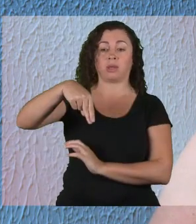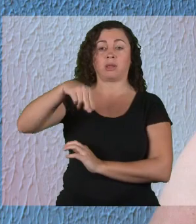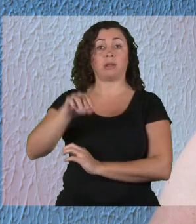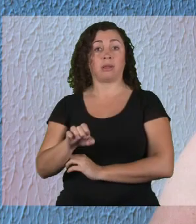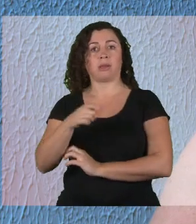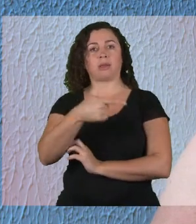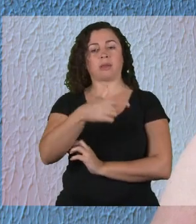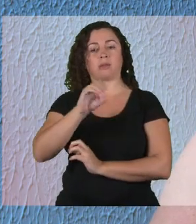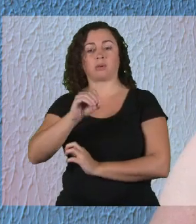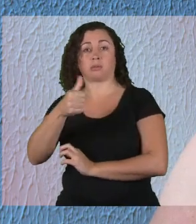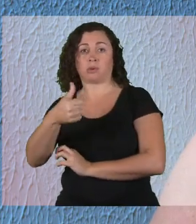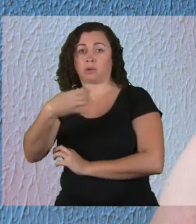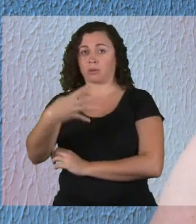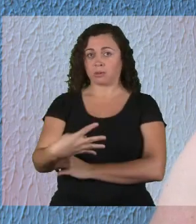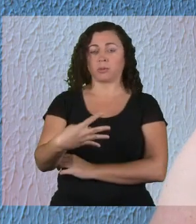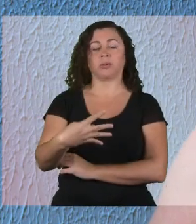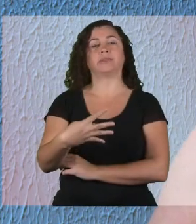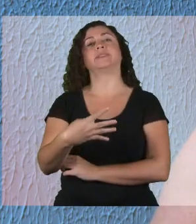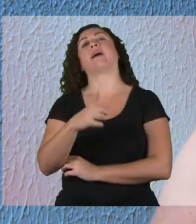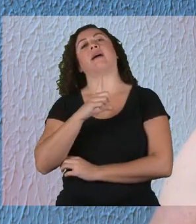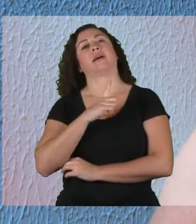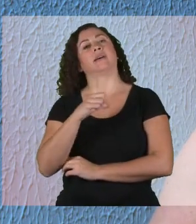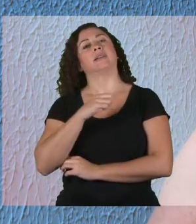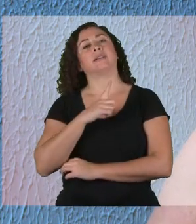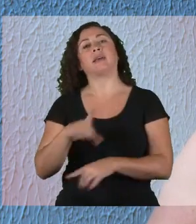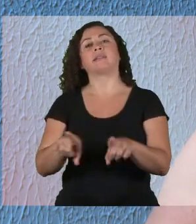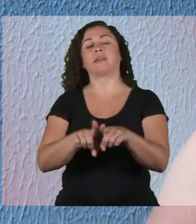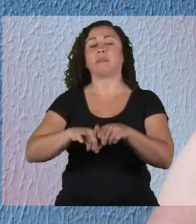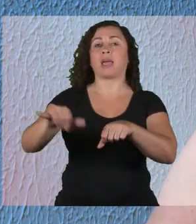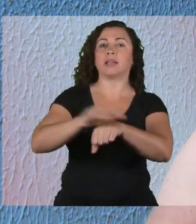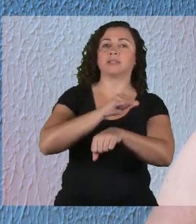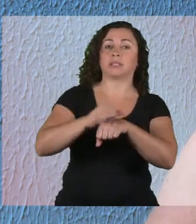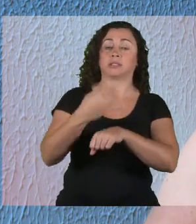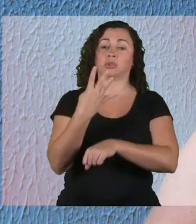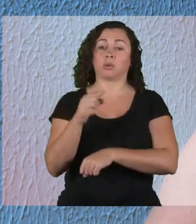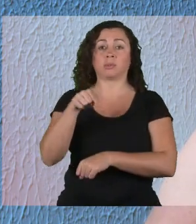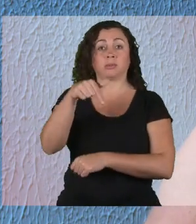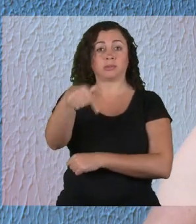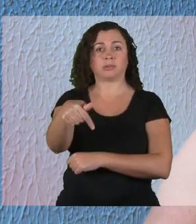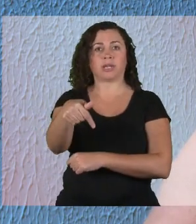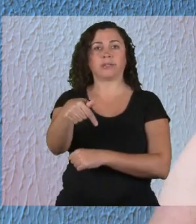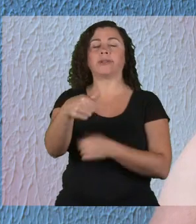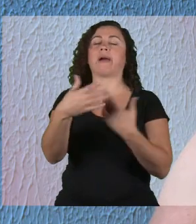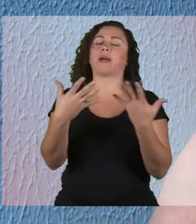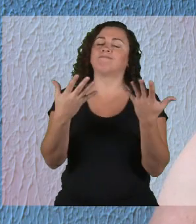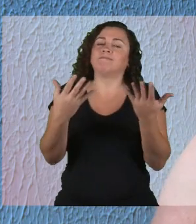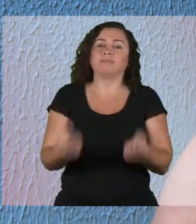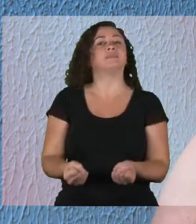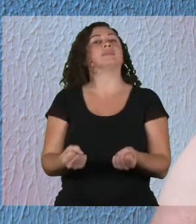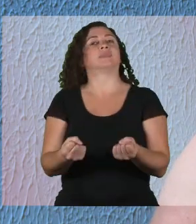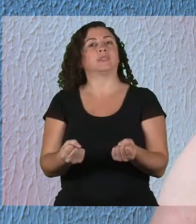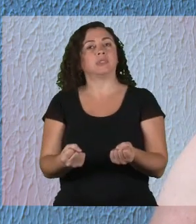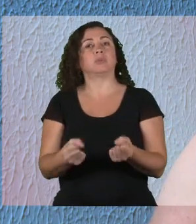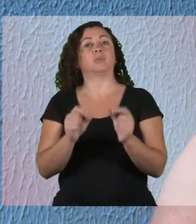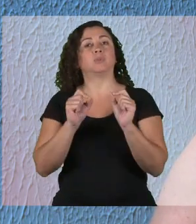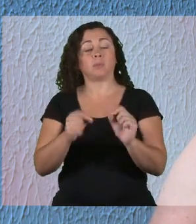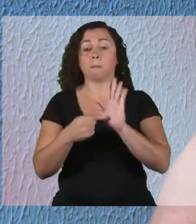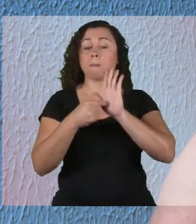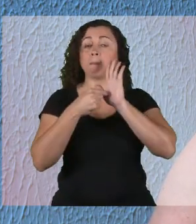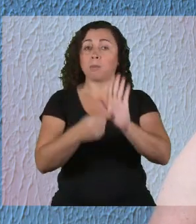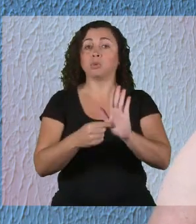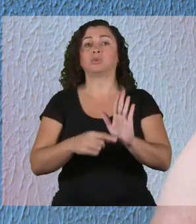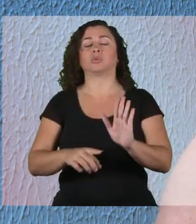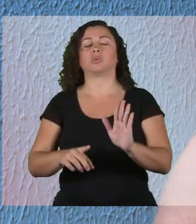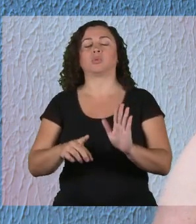recente, em 2014, nós temos a estratégia 4.7, que reconhece o direito e o